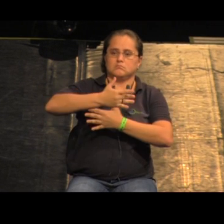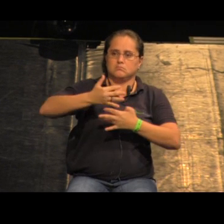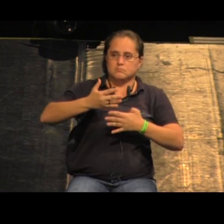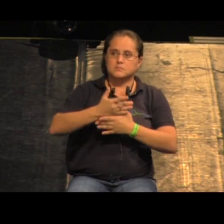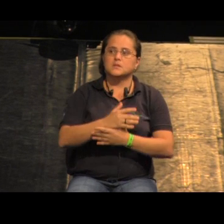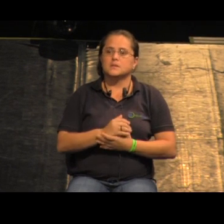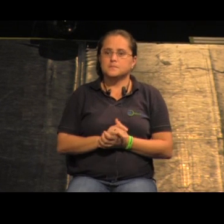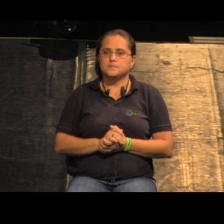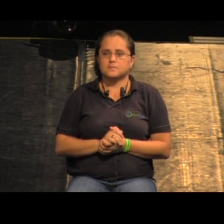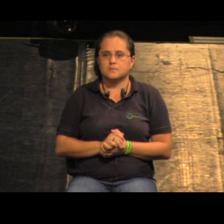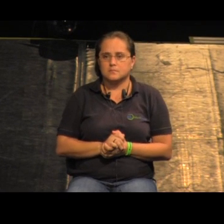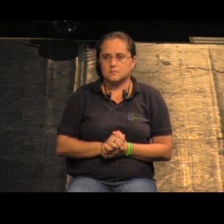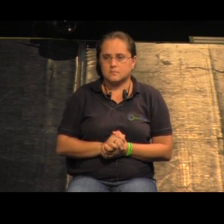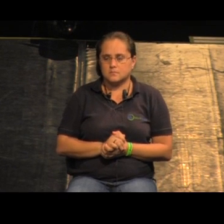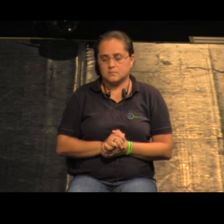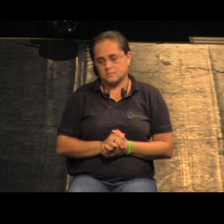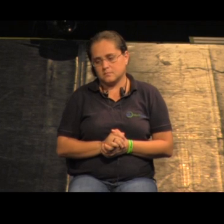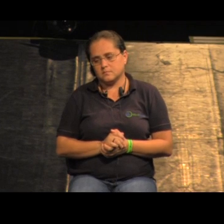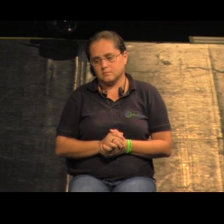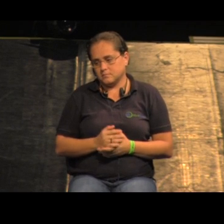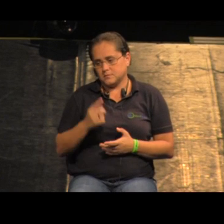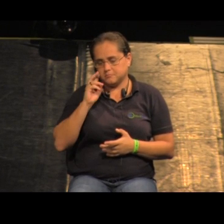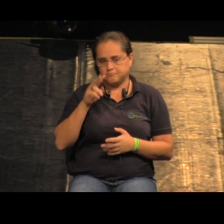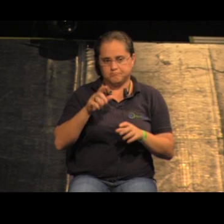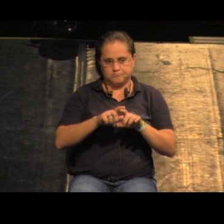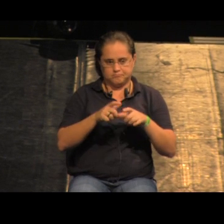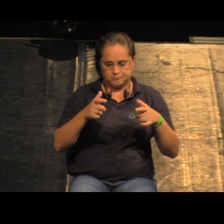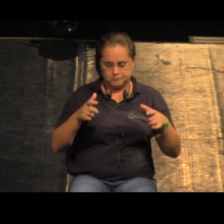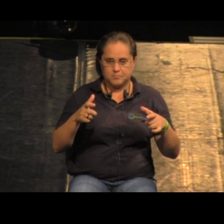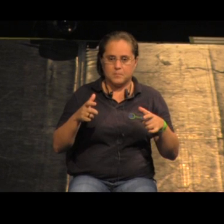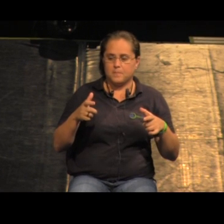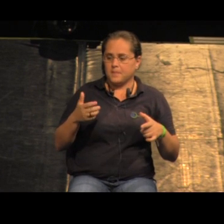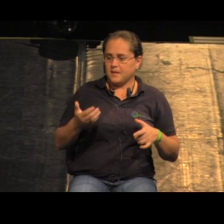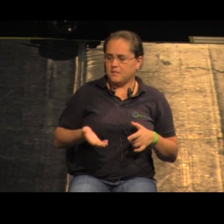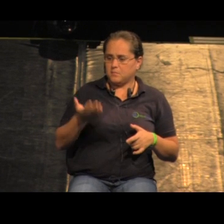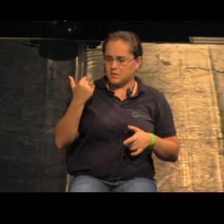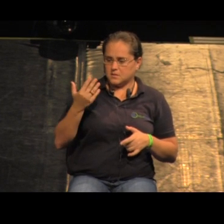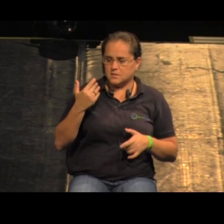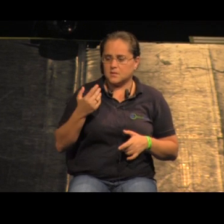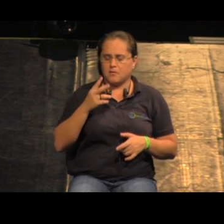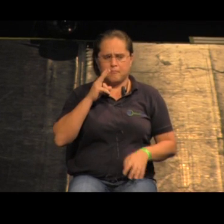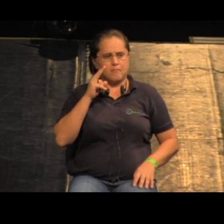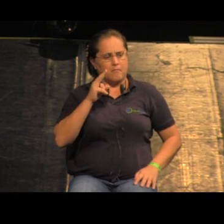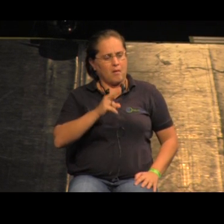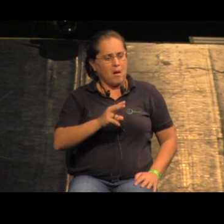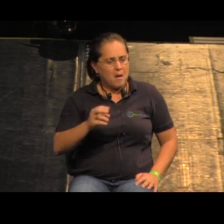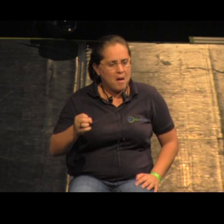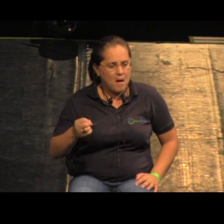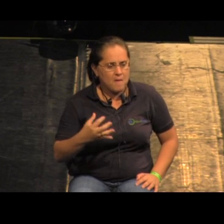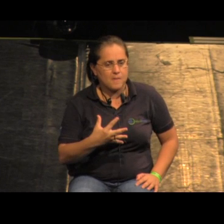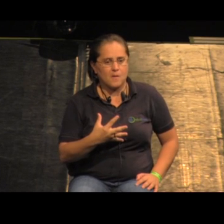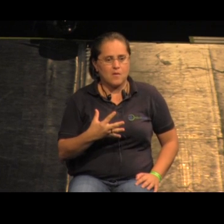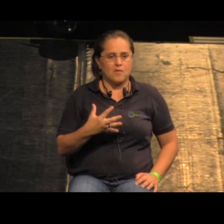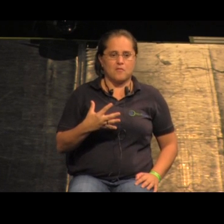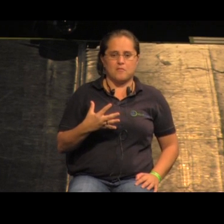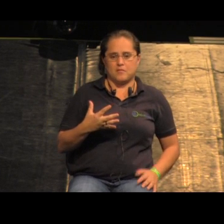território urbano que vira uma nebulosa. Gente, na época isso aqui era inovador, não fica olhando com essa cara, agora todo mundo